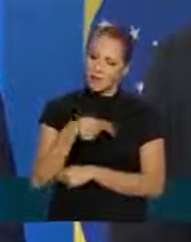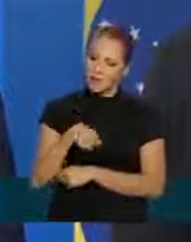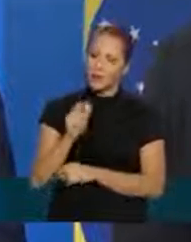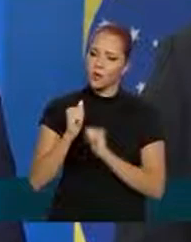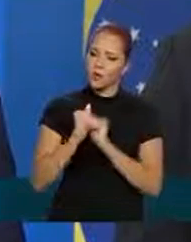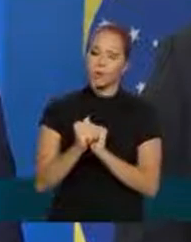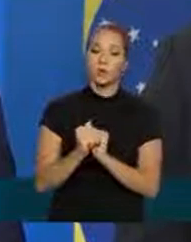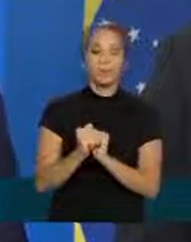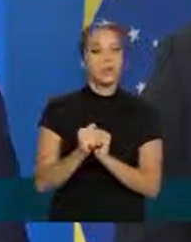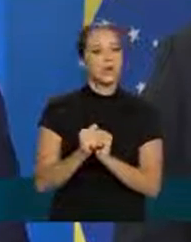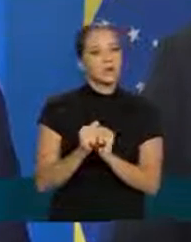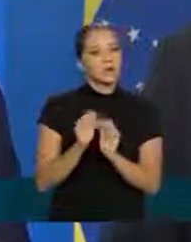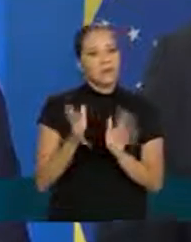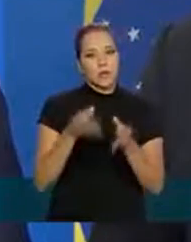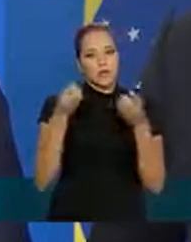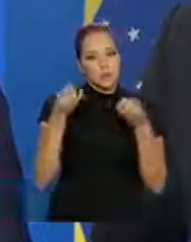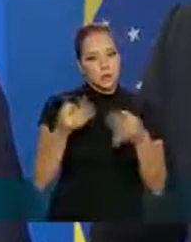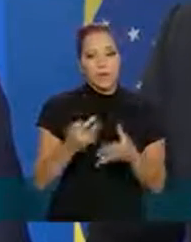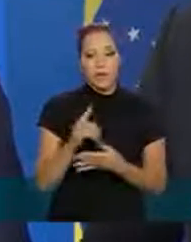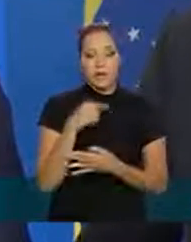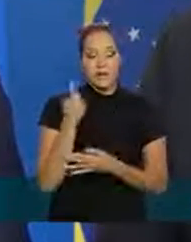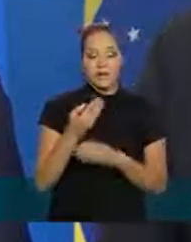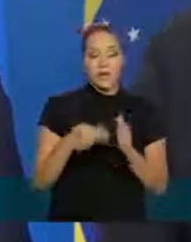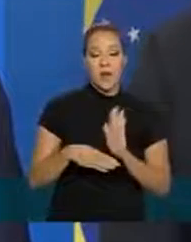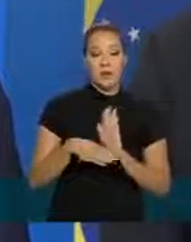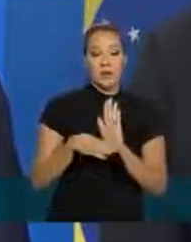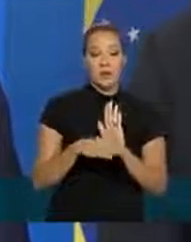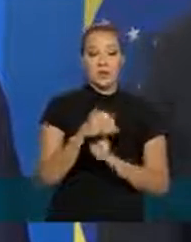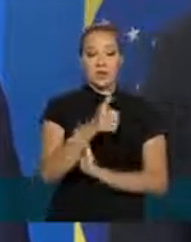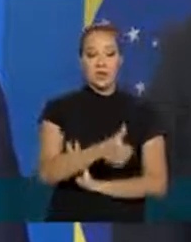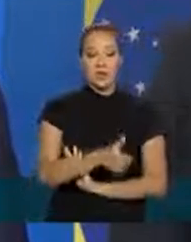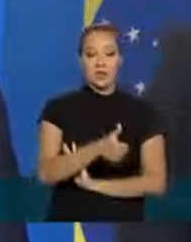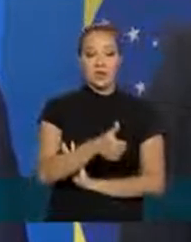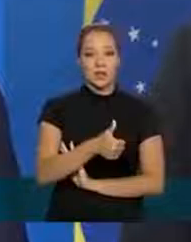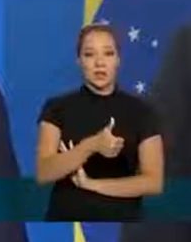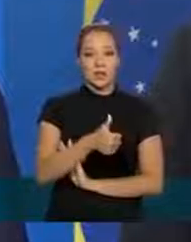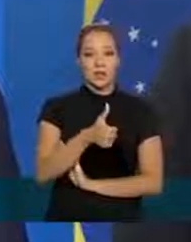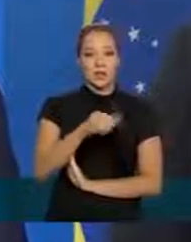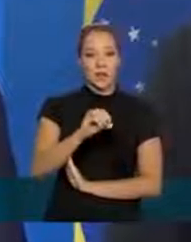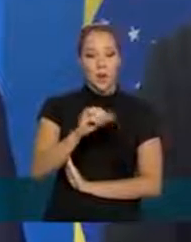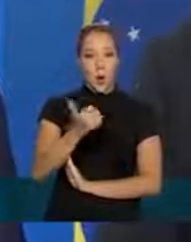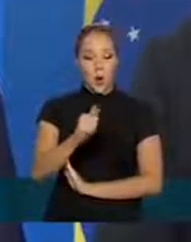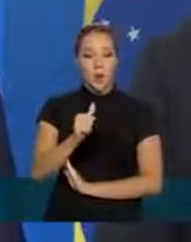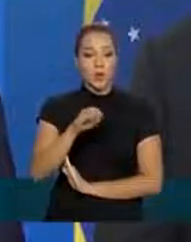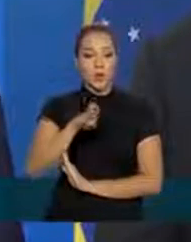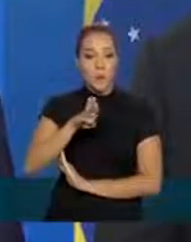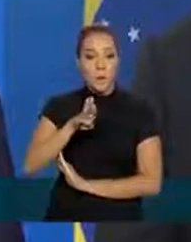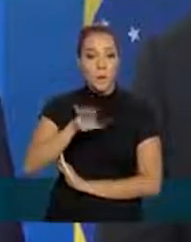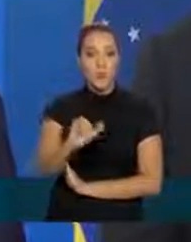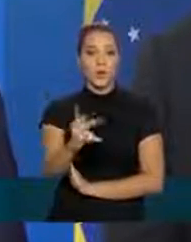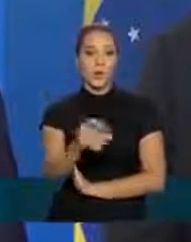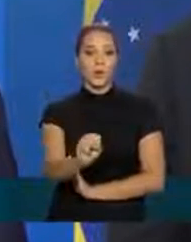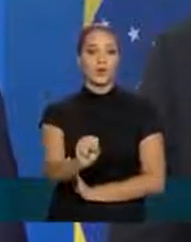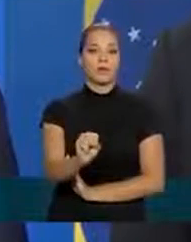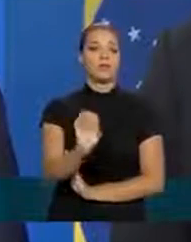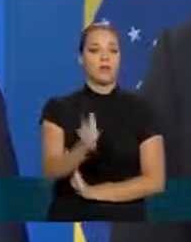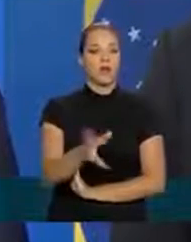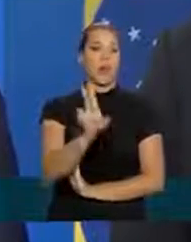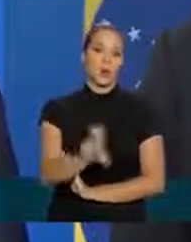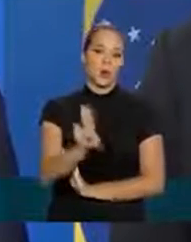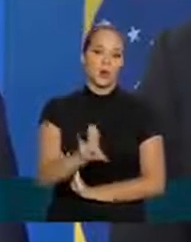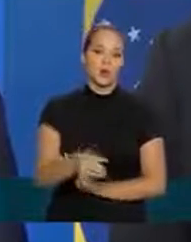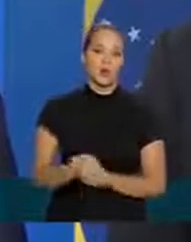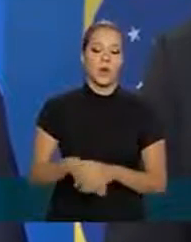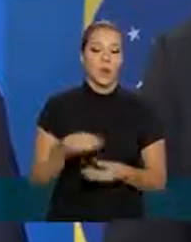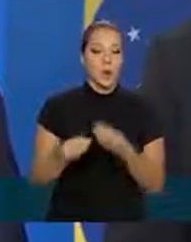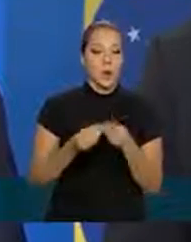como eu já falei nós oferecemos 111 bilhões e mais de 20 bilhões já foram utilizados como a Caixa